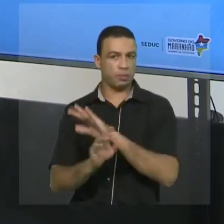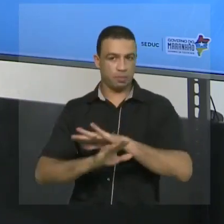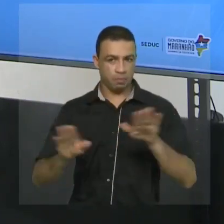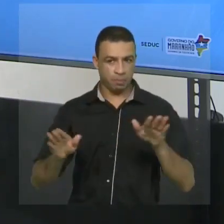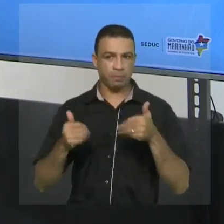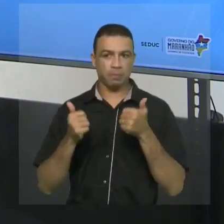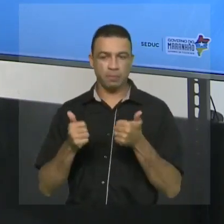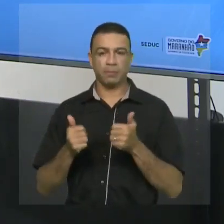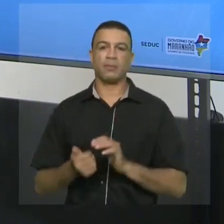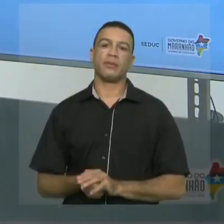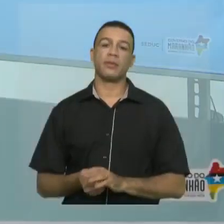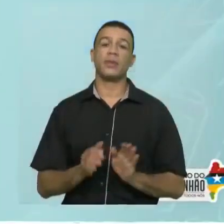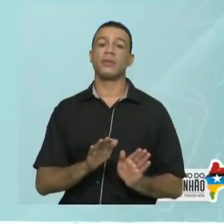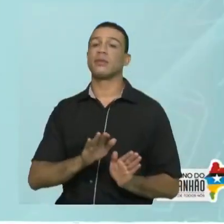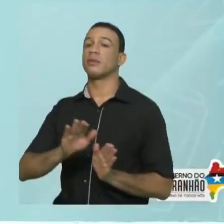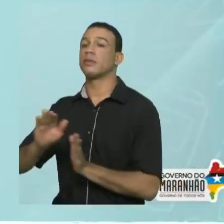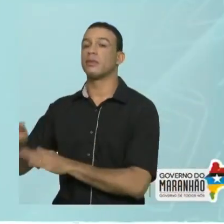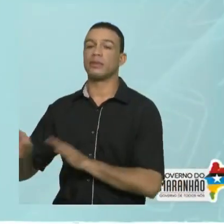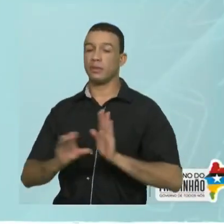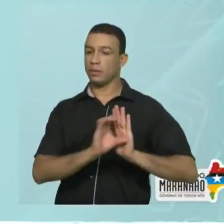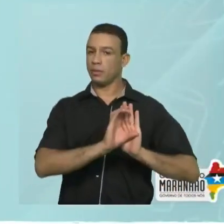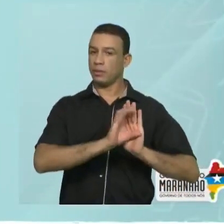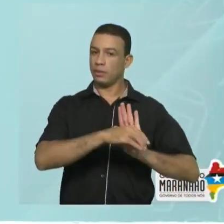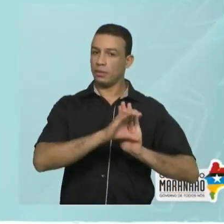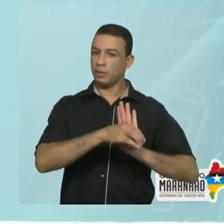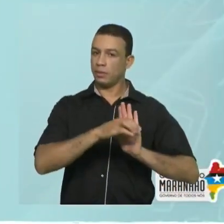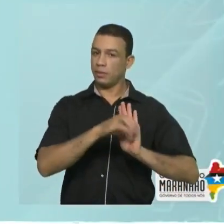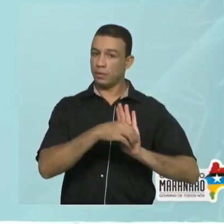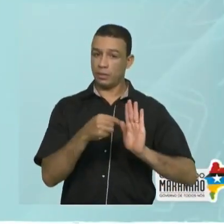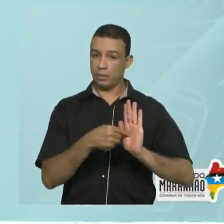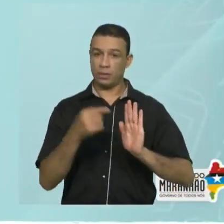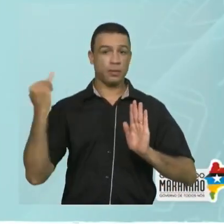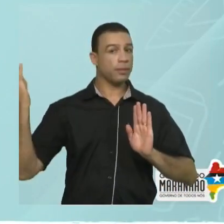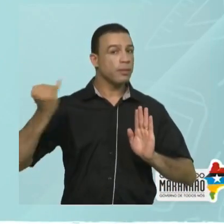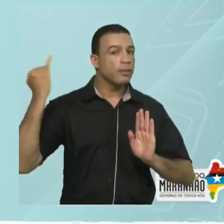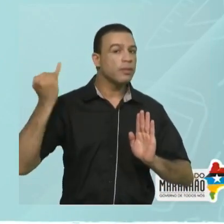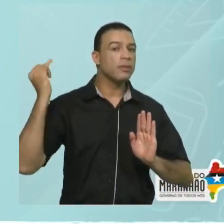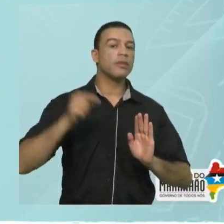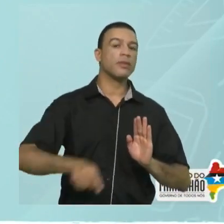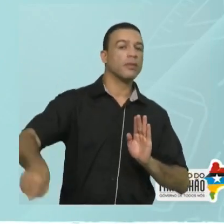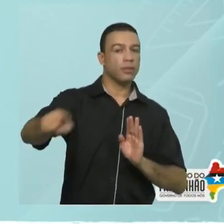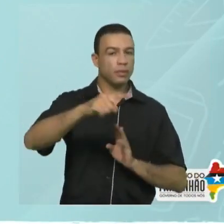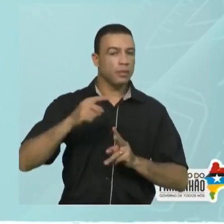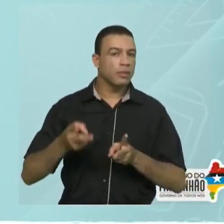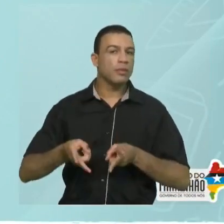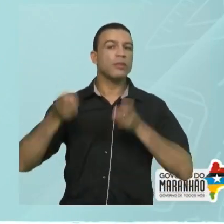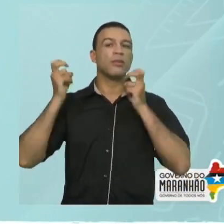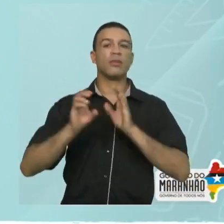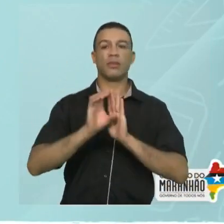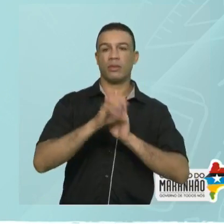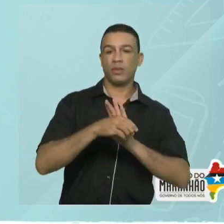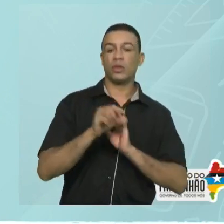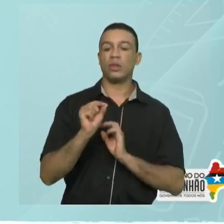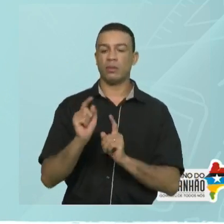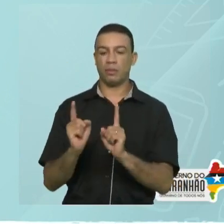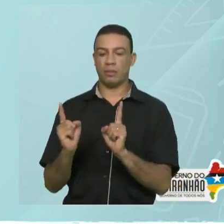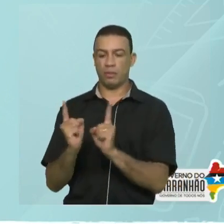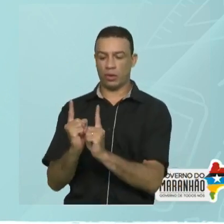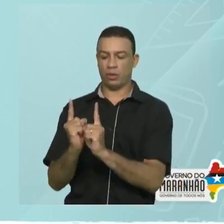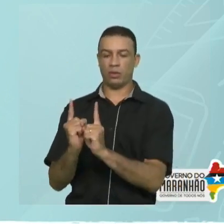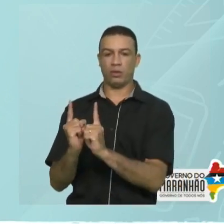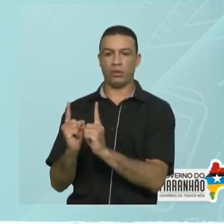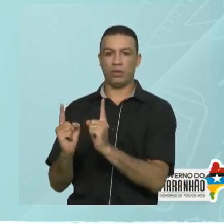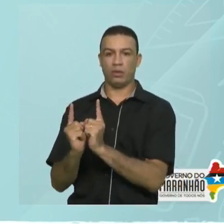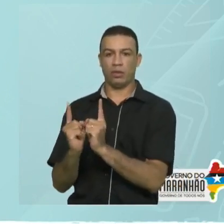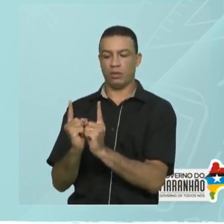Então, vamos lá. Uma definição super importante que vocês vão trabalhar é a definição de módulo. Ou